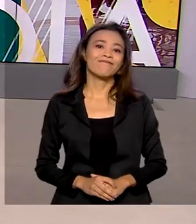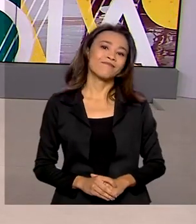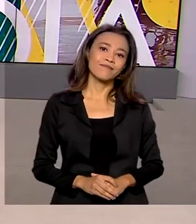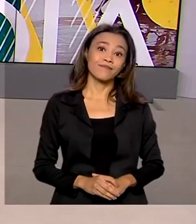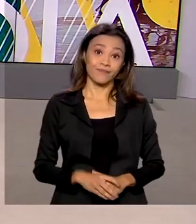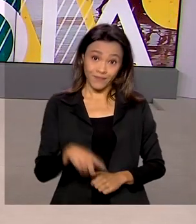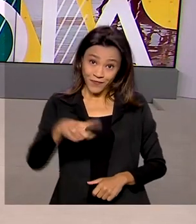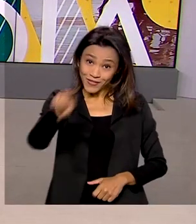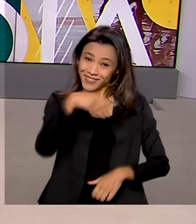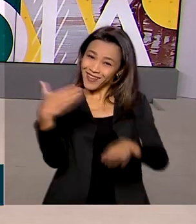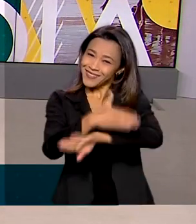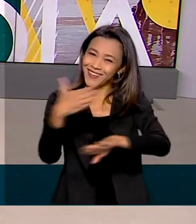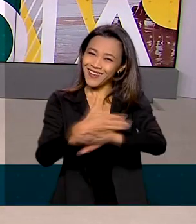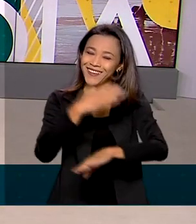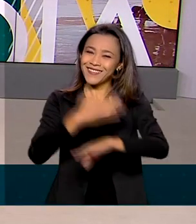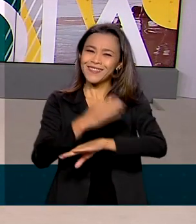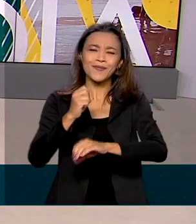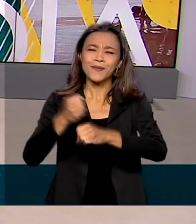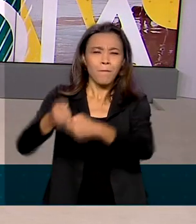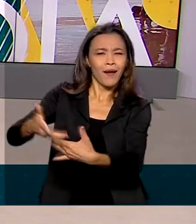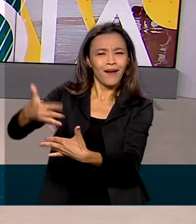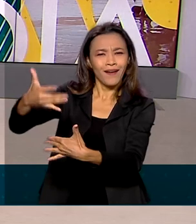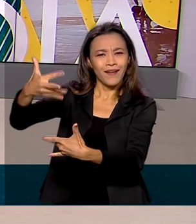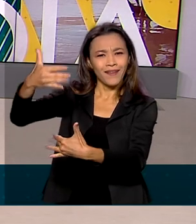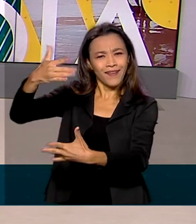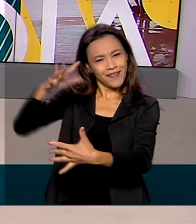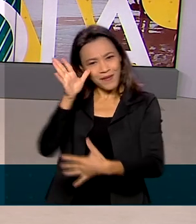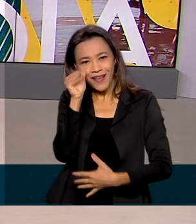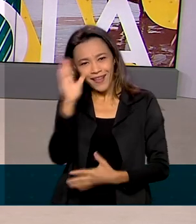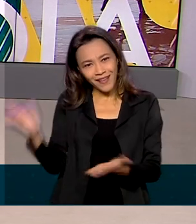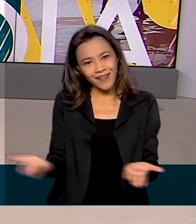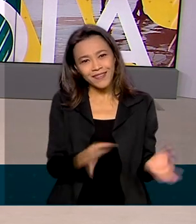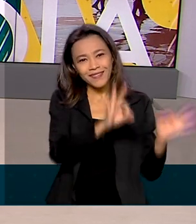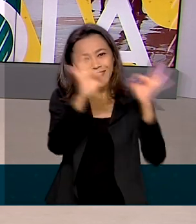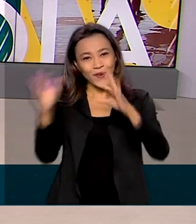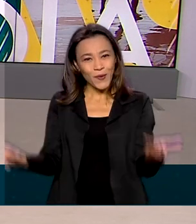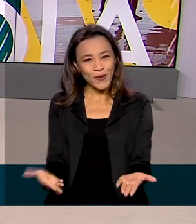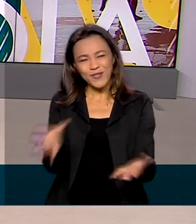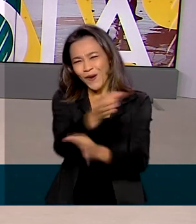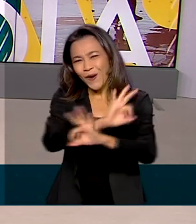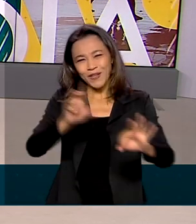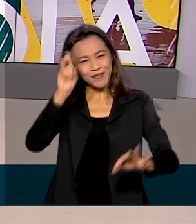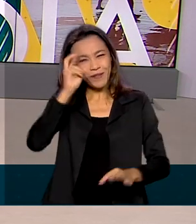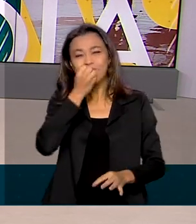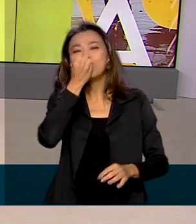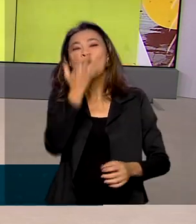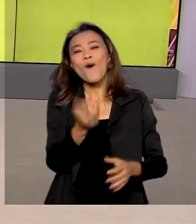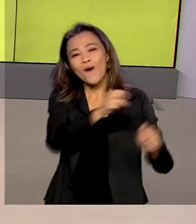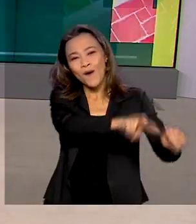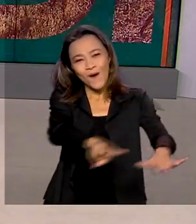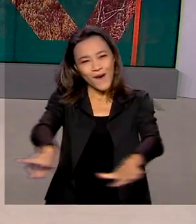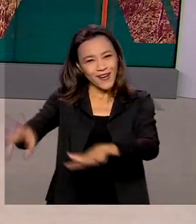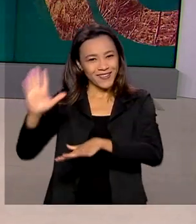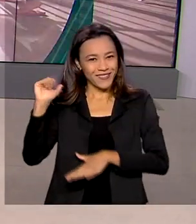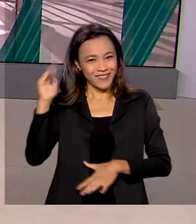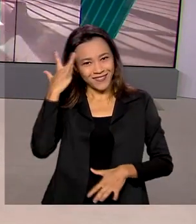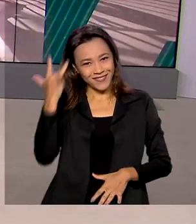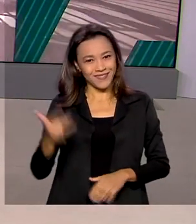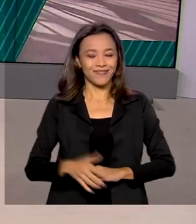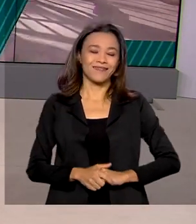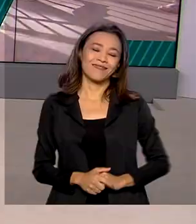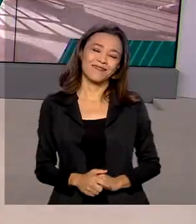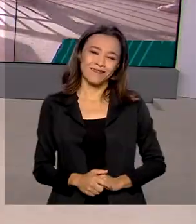Acesse as nossas redes sociais para rever as reportagens de hoje. Ótima segunda-feira, bom início de semana para você. Até amanhã. Tchau, tchau.